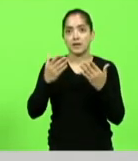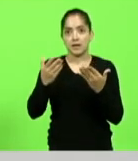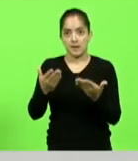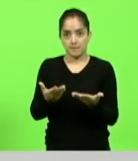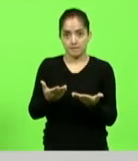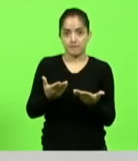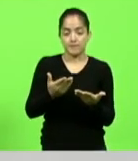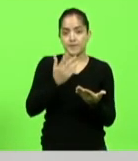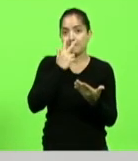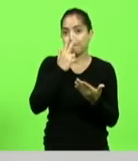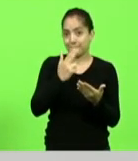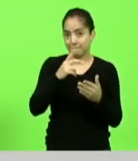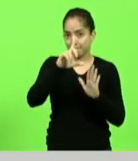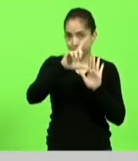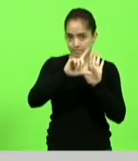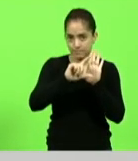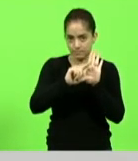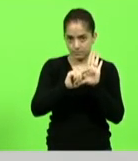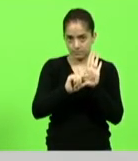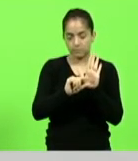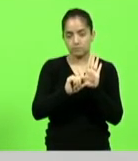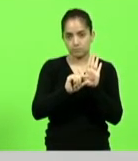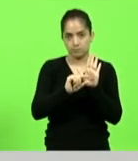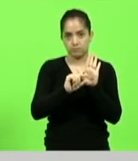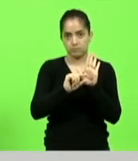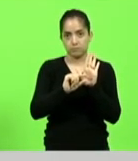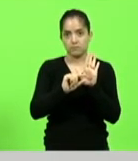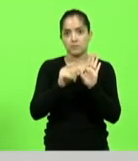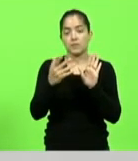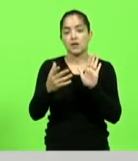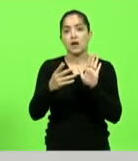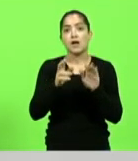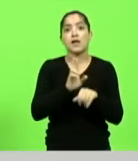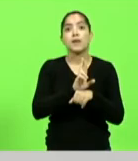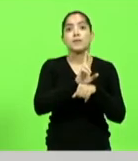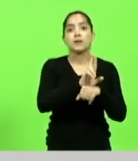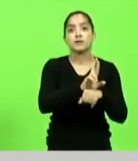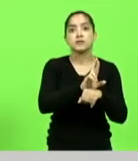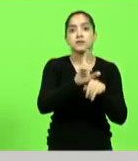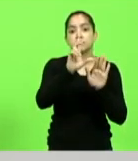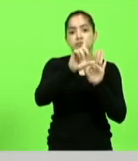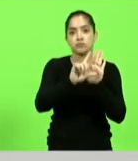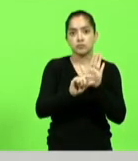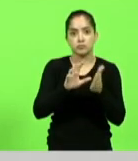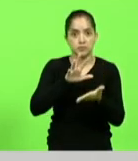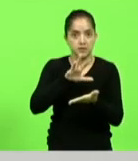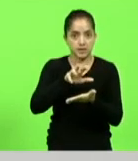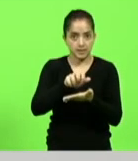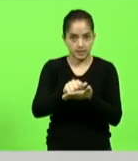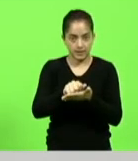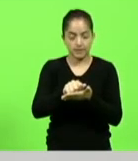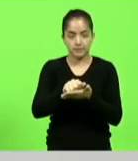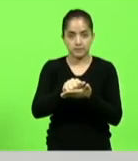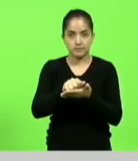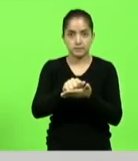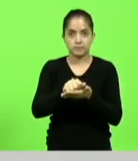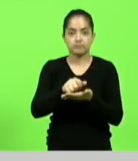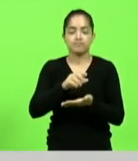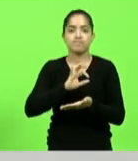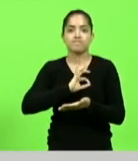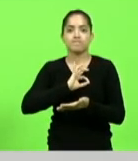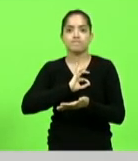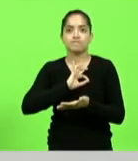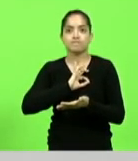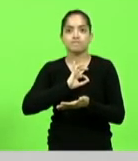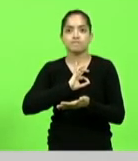redução da violência contra a mulher representada pela queda nos registros policiais tradicionais é